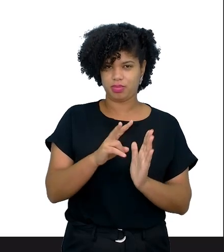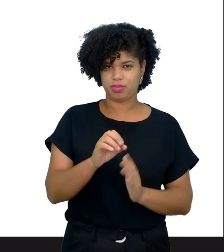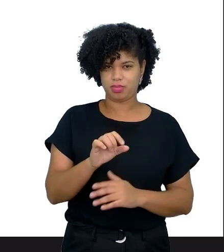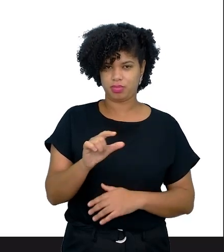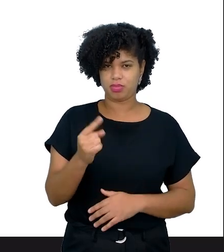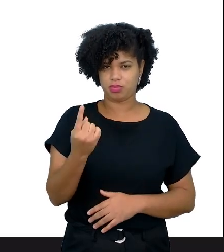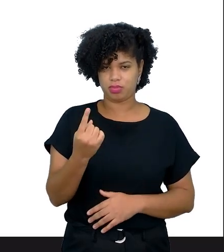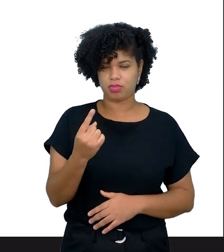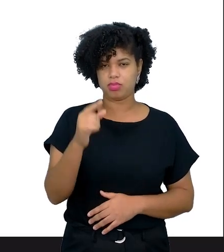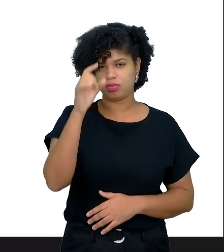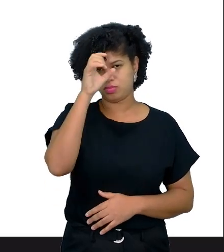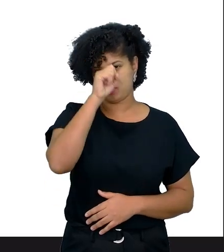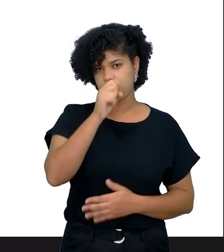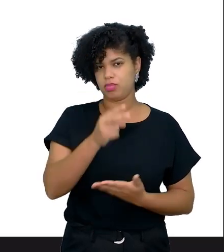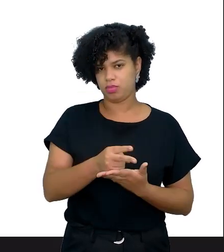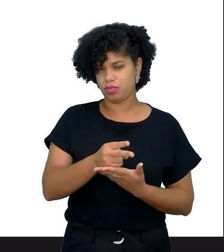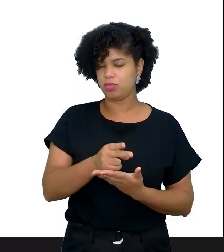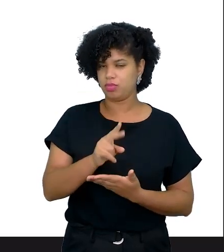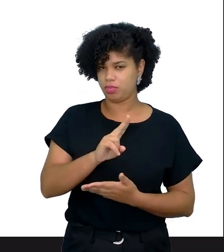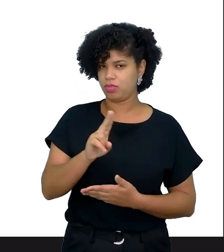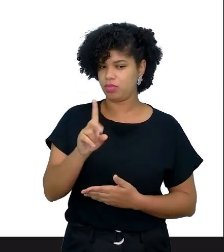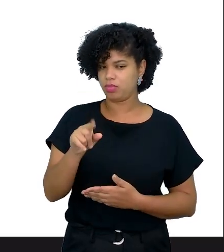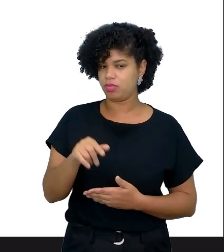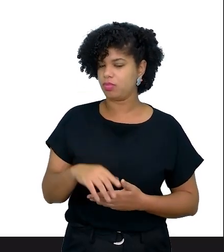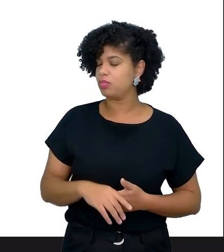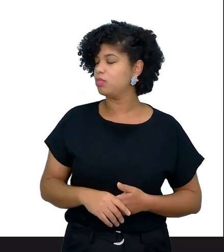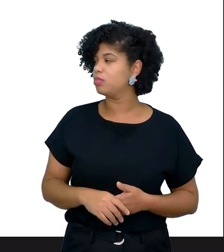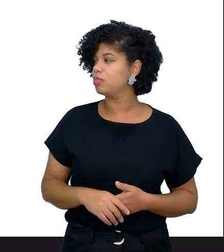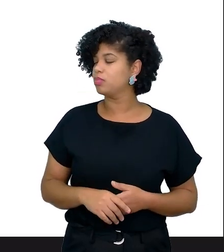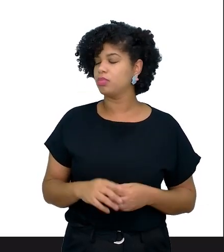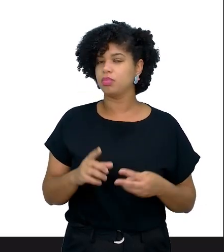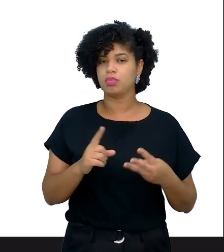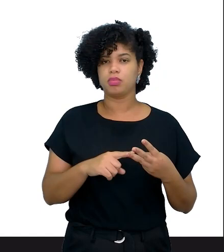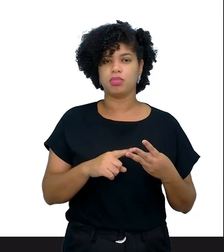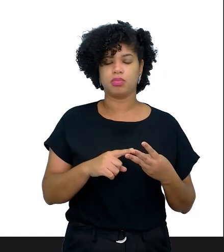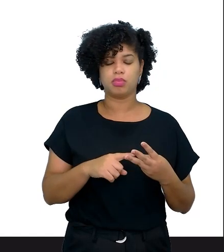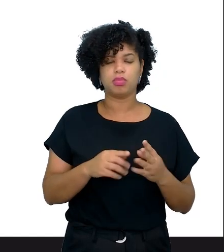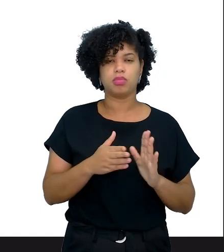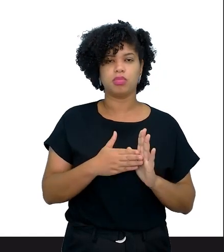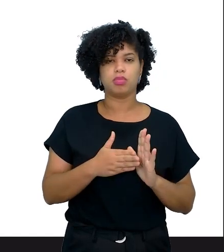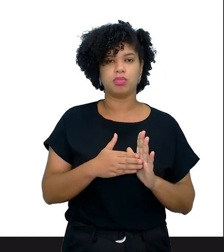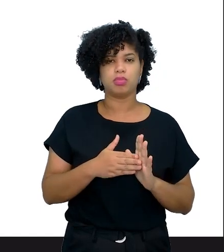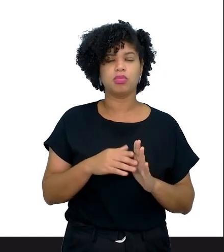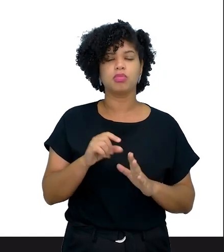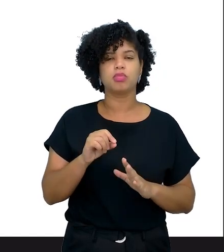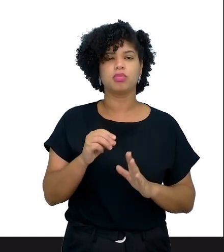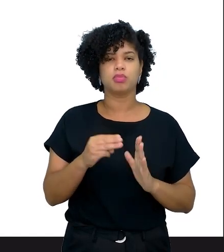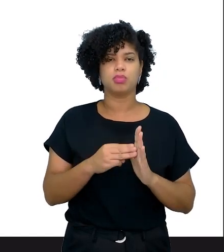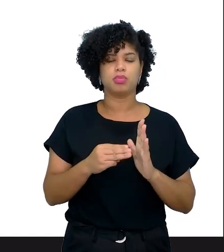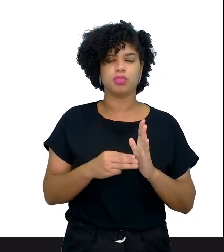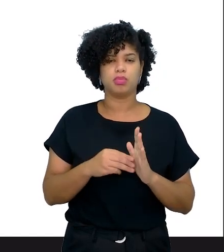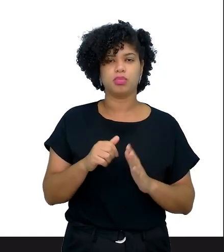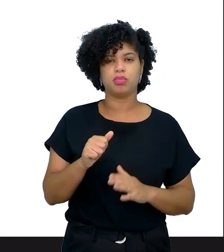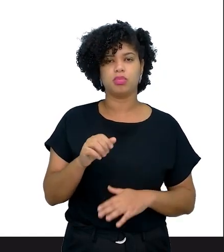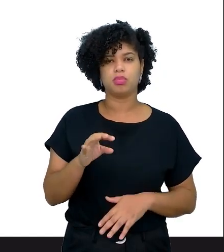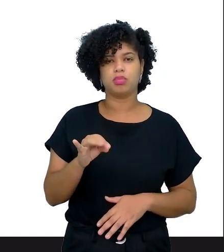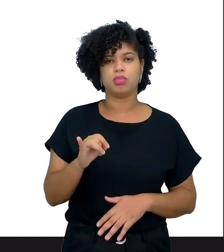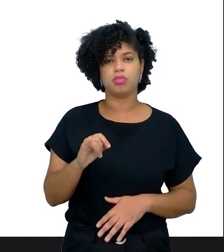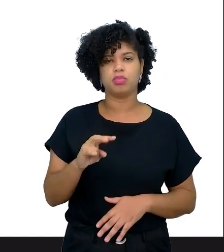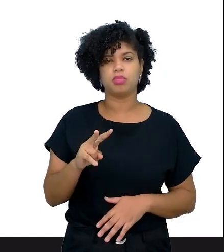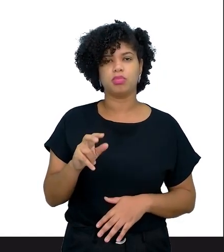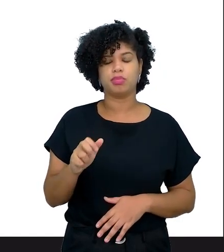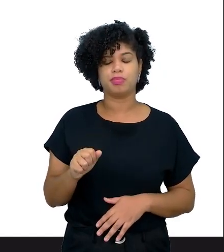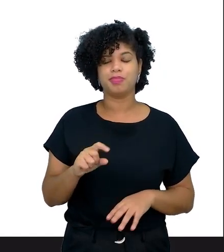E aí, é aquilo que eu coloquei, sugeri a proposta de metodologia ativa, mas assim, tendo como